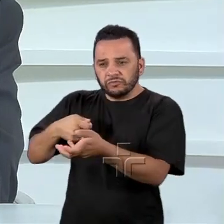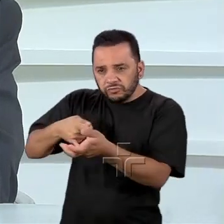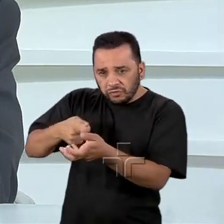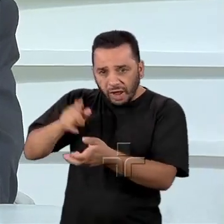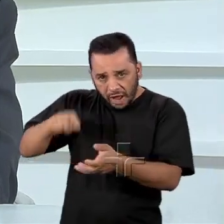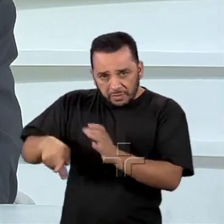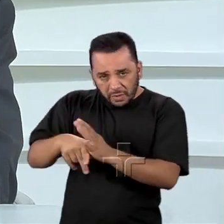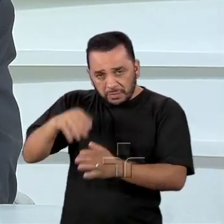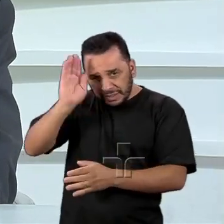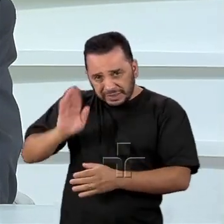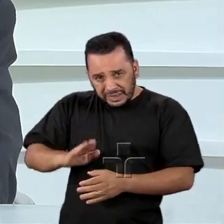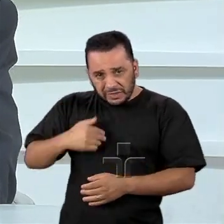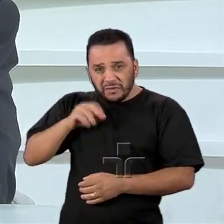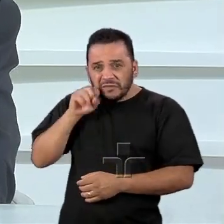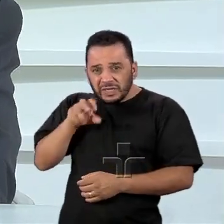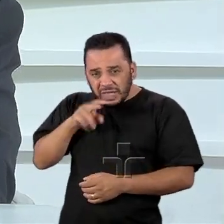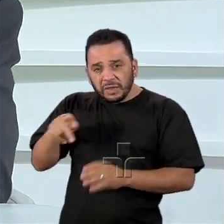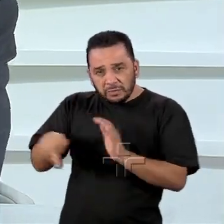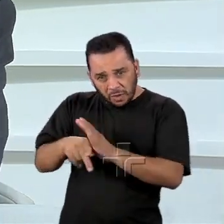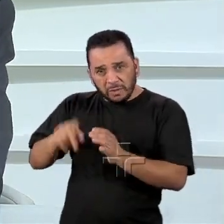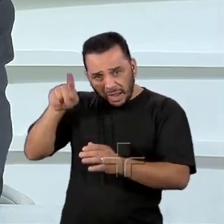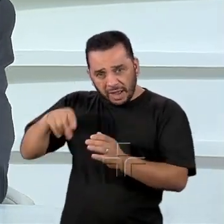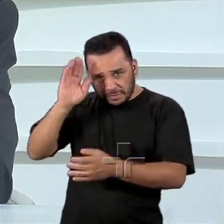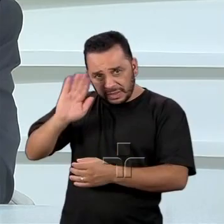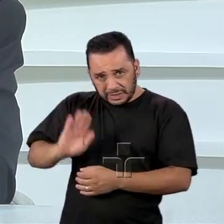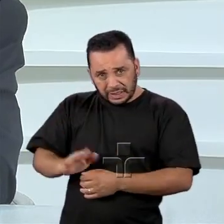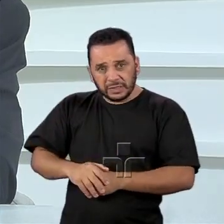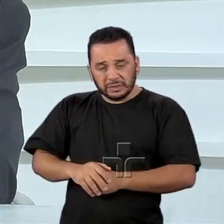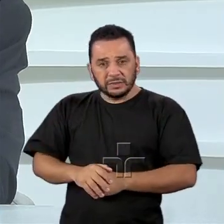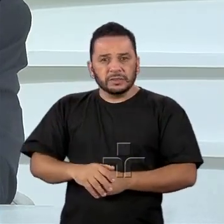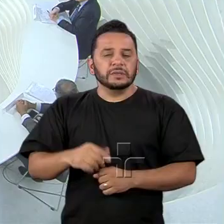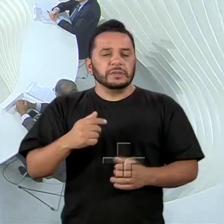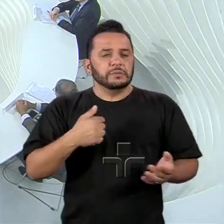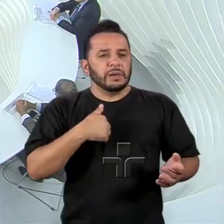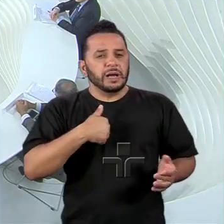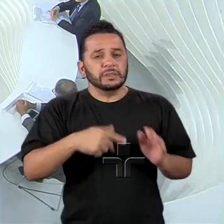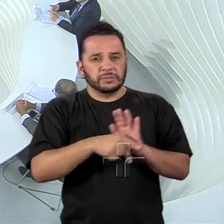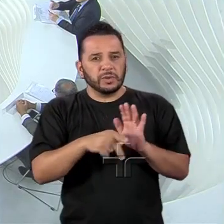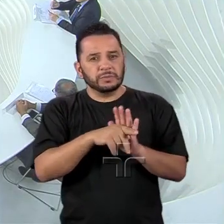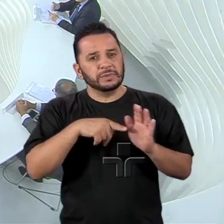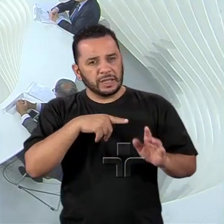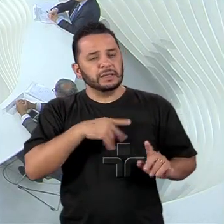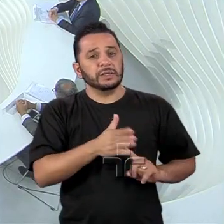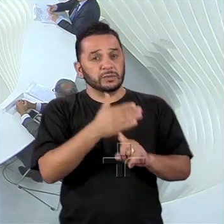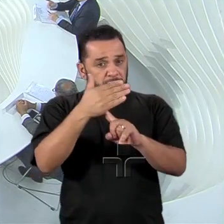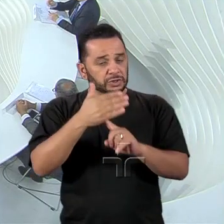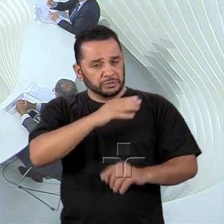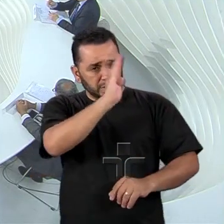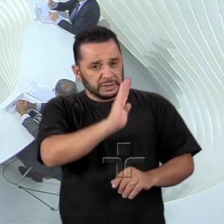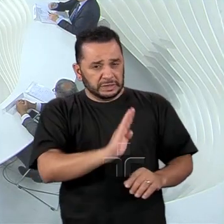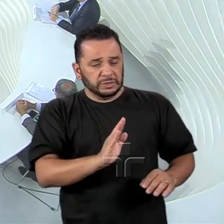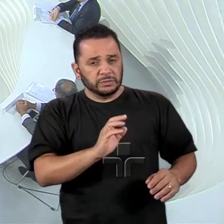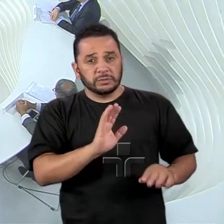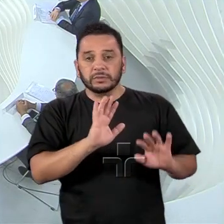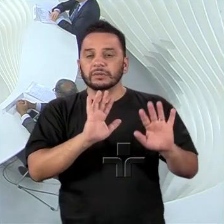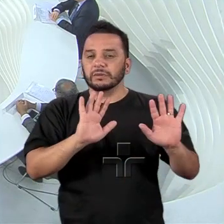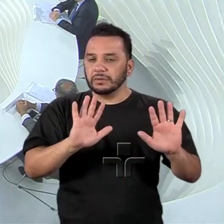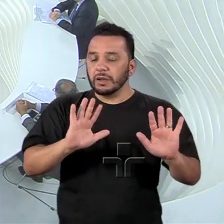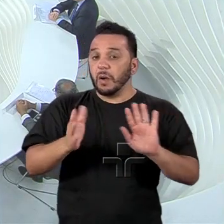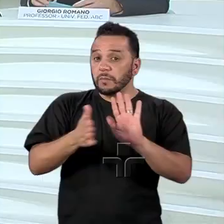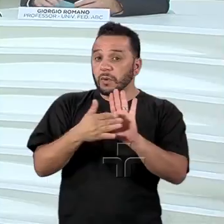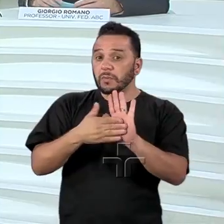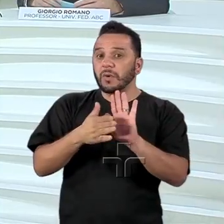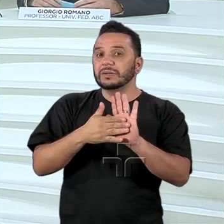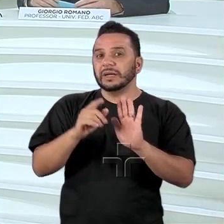Os agrotóxicos são brasileiros? É emprego no Brasil, é arrecadação no Brasil, é tecnologia brasileira, Jorgen. Lá também o potencial para vocês terem política